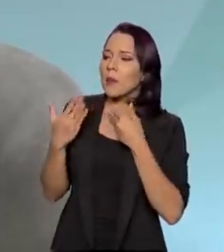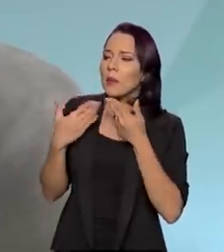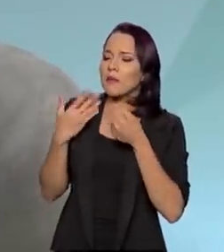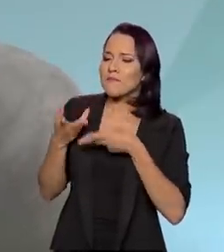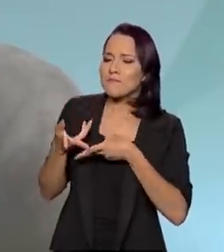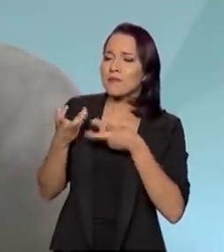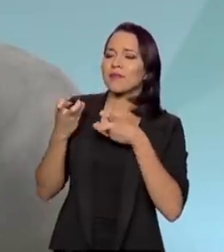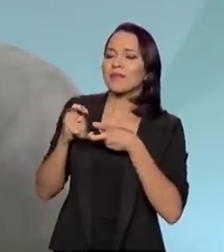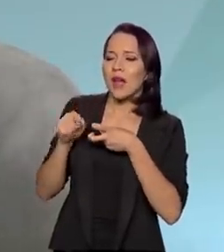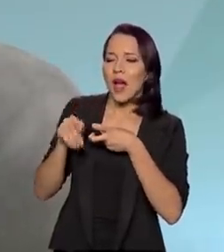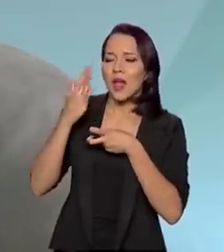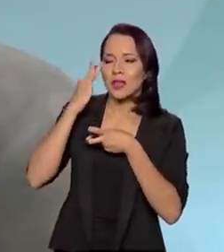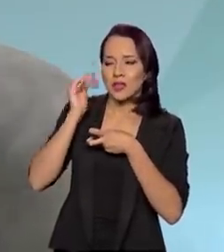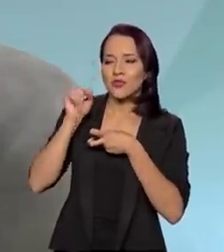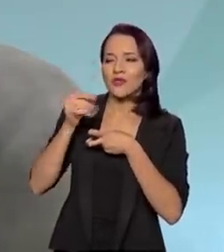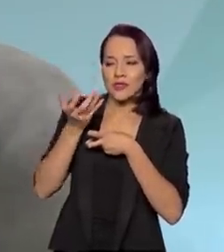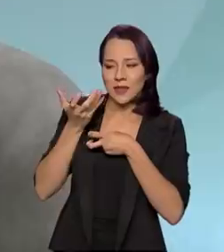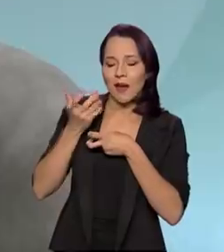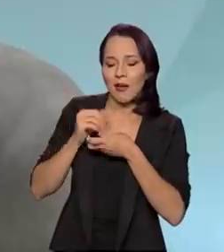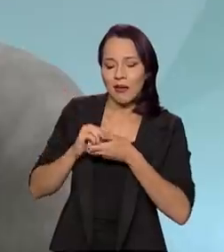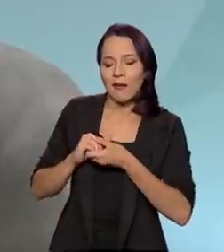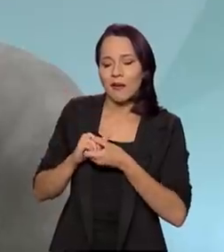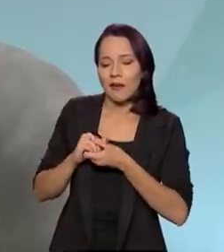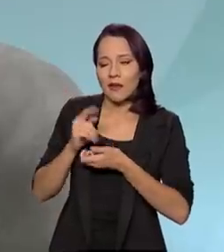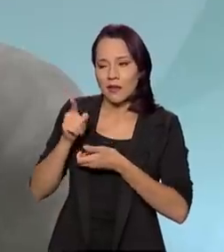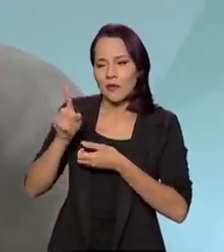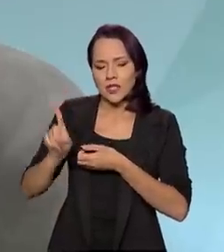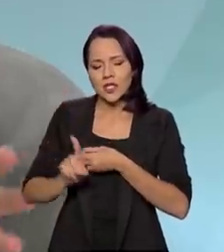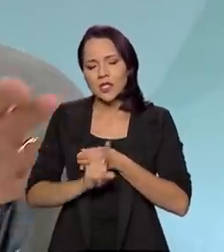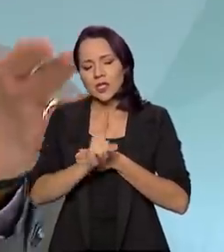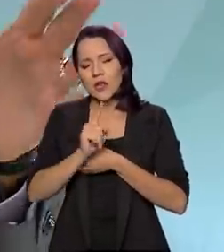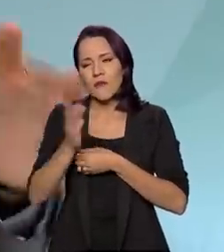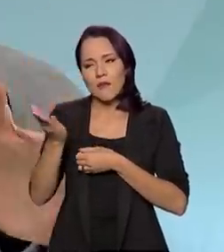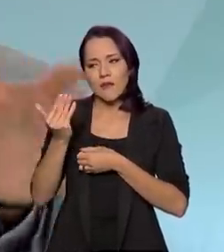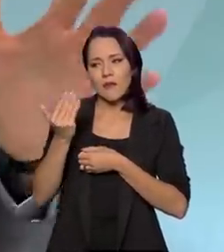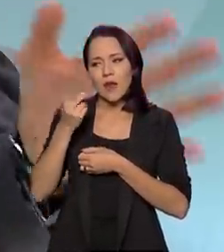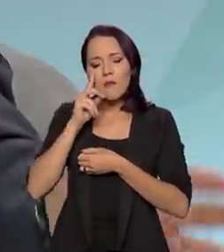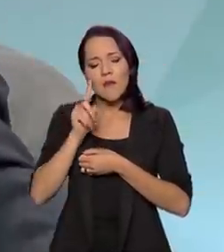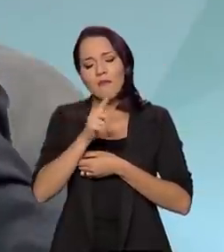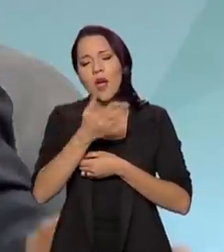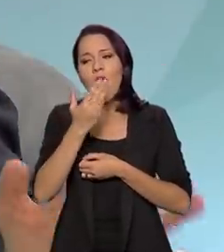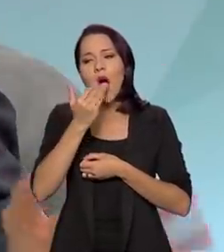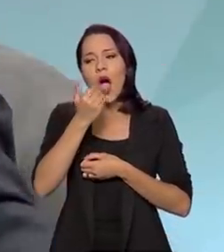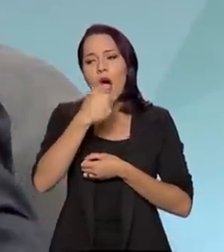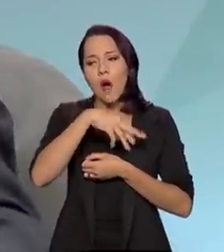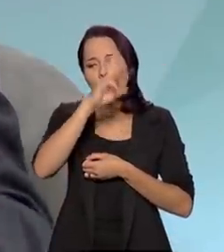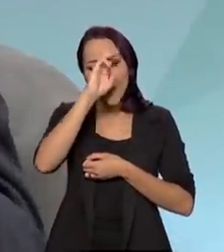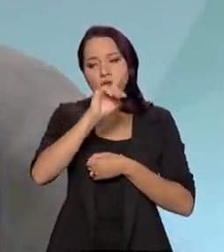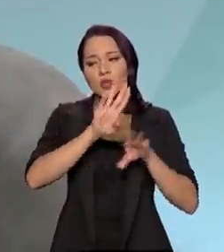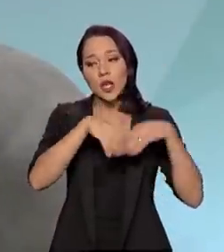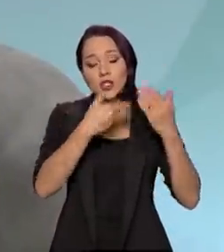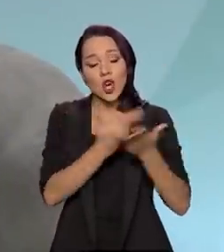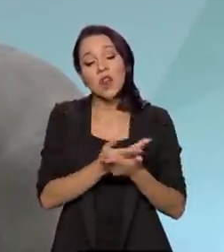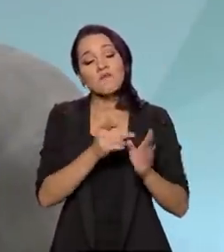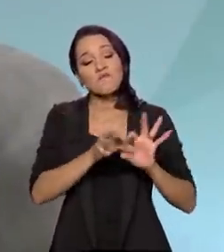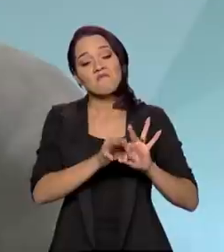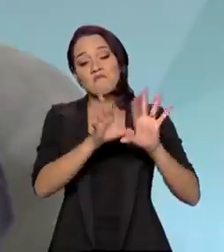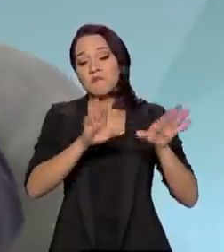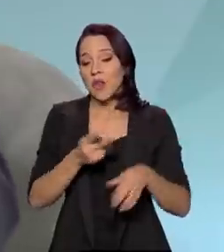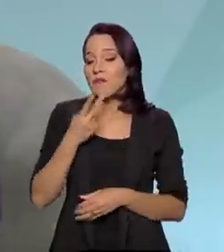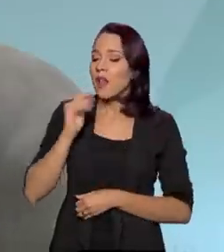percebi aonde que eles queriam chegar, eu levei-os para assistir o almoço da escola. E liberei.